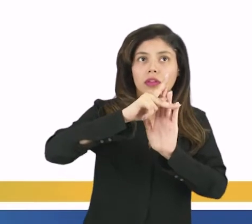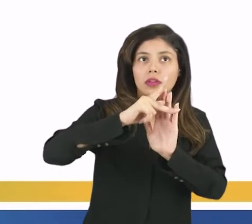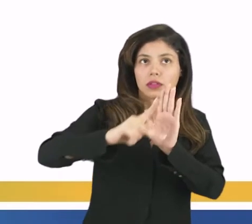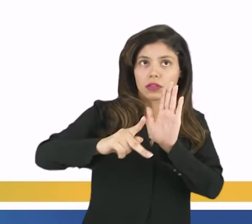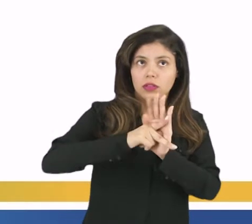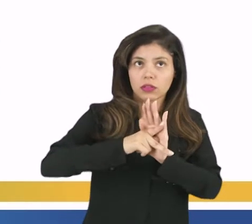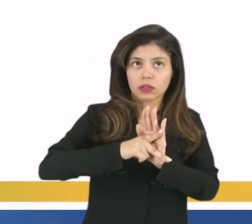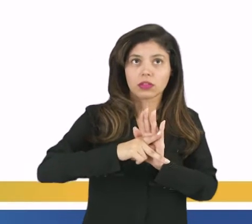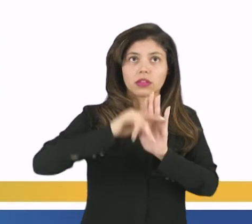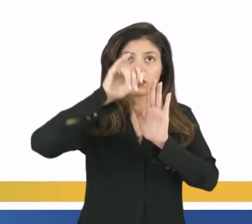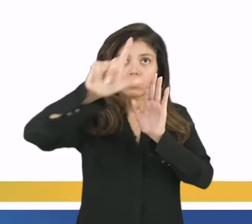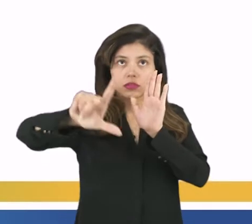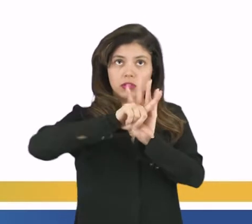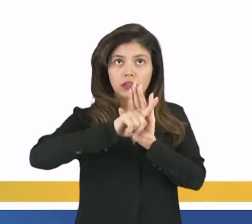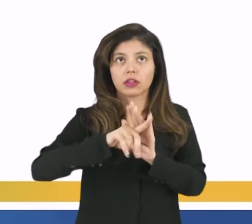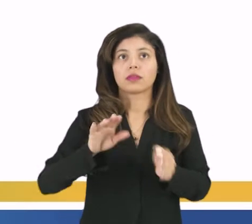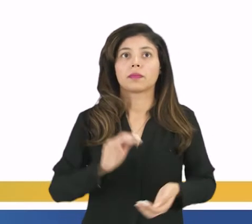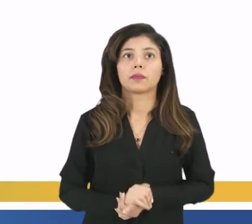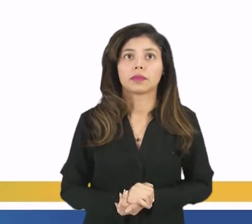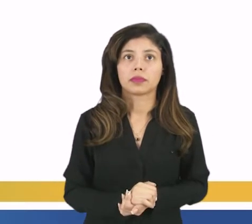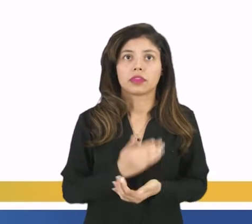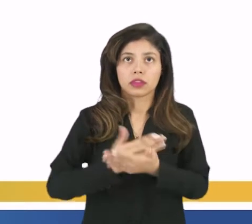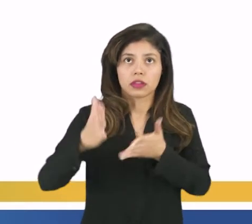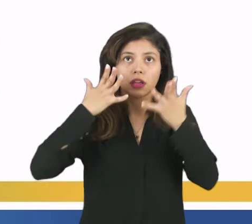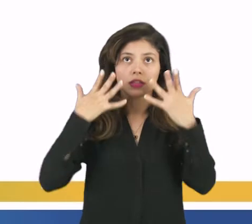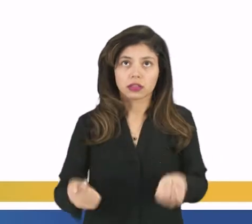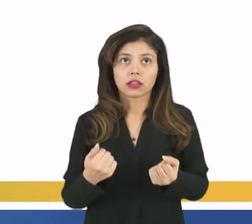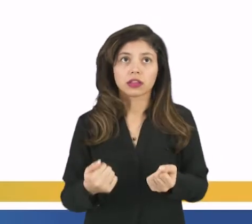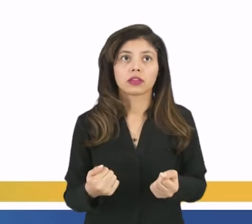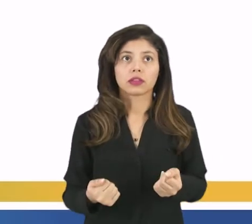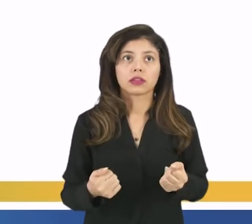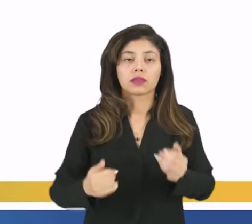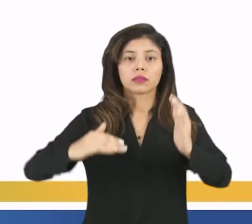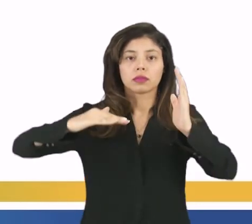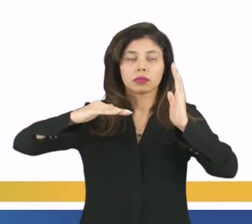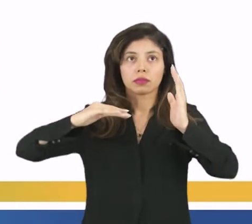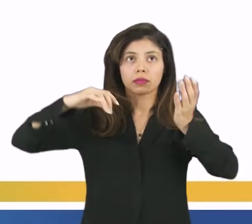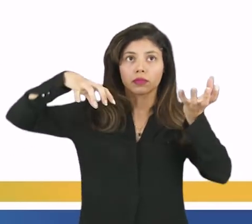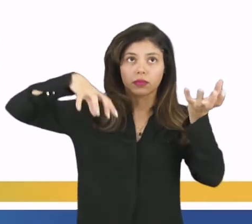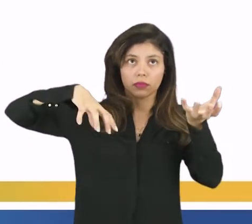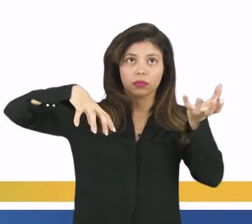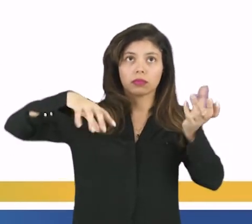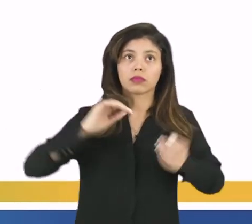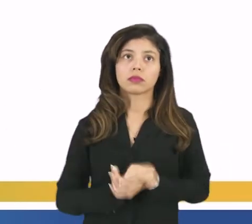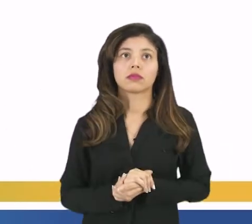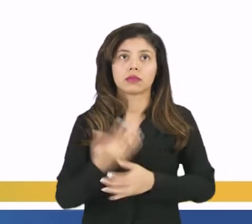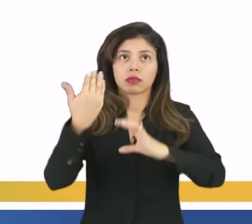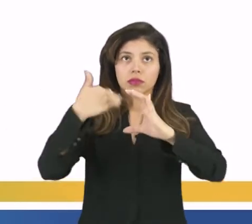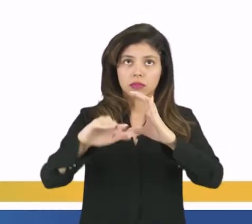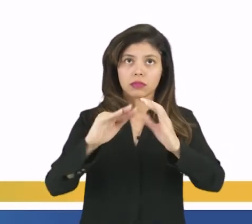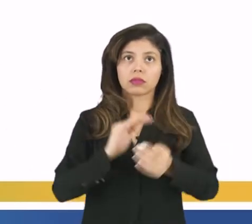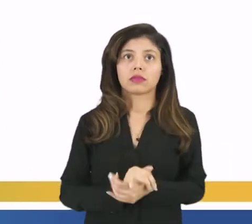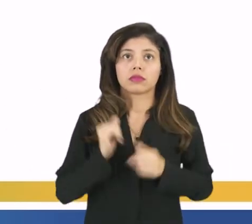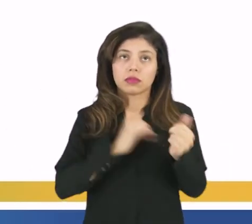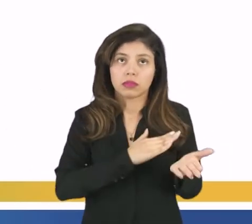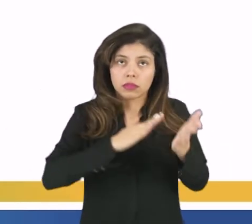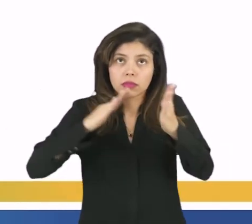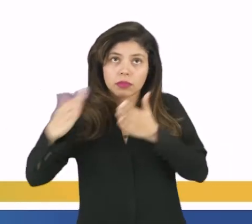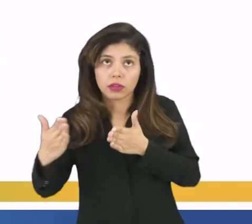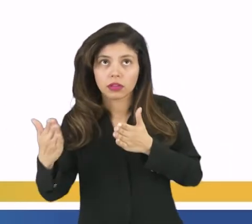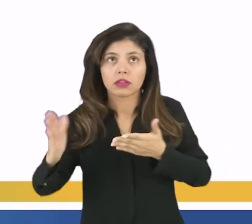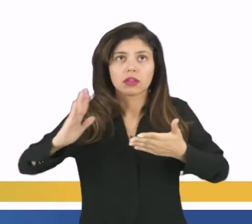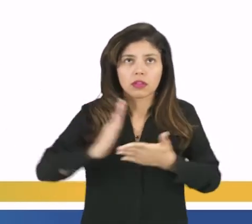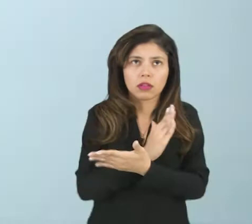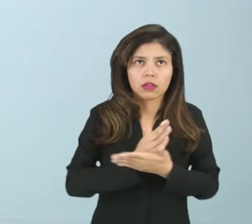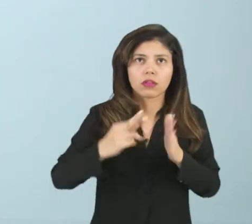iniciativa popular seja aceito pela Câmara, é necessário que ele tramite, que ele passe por as